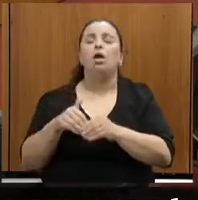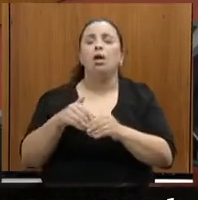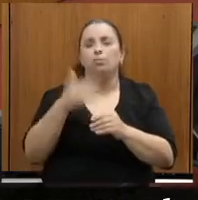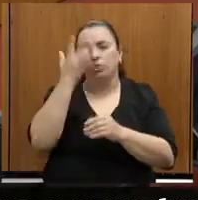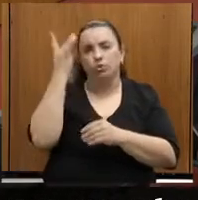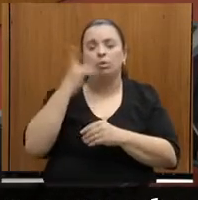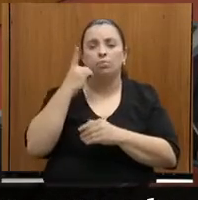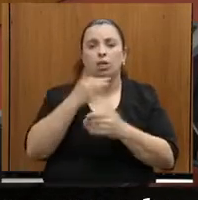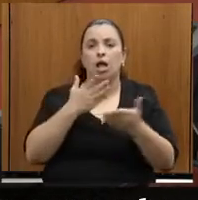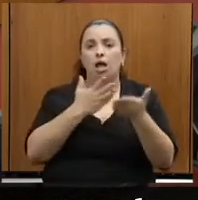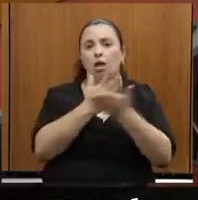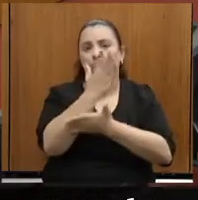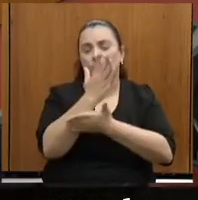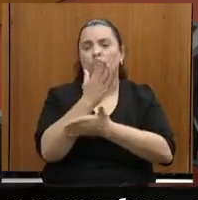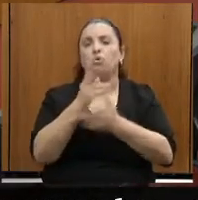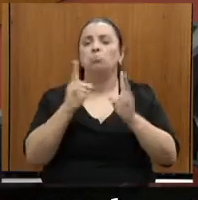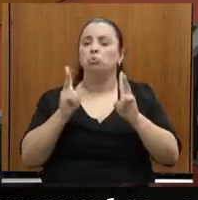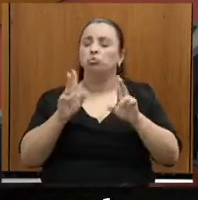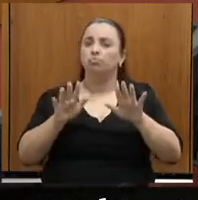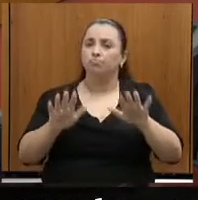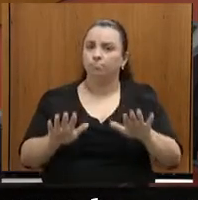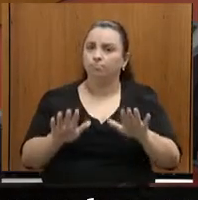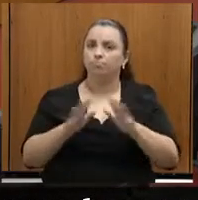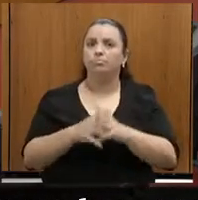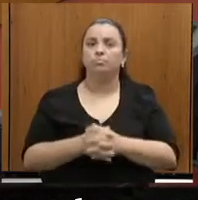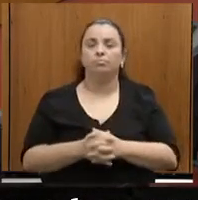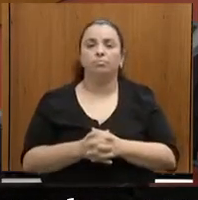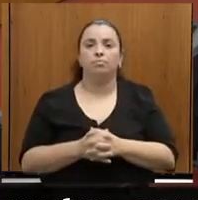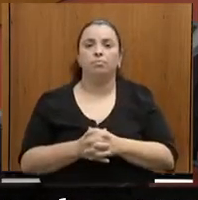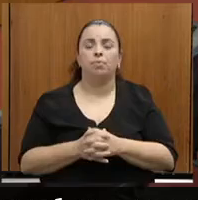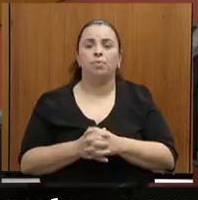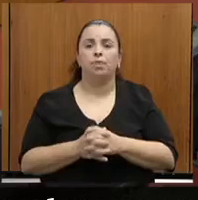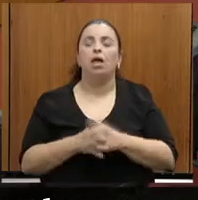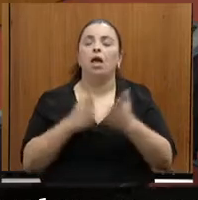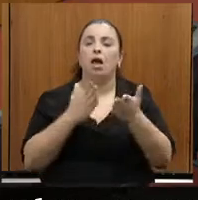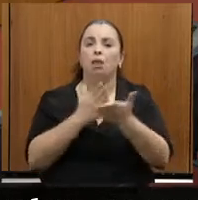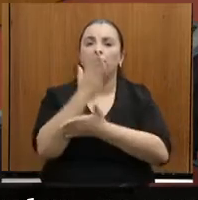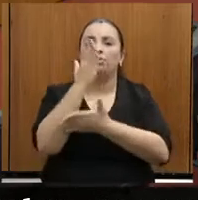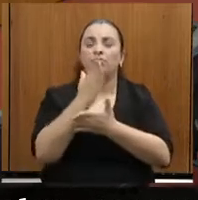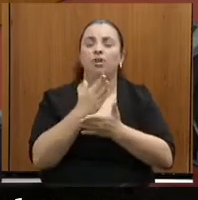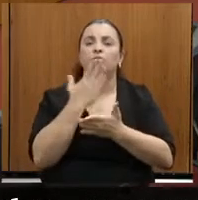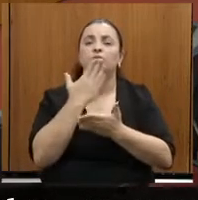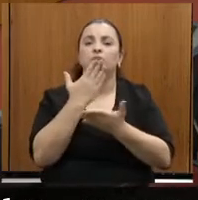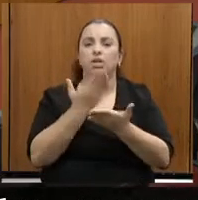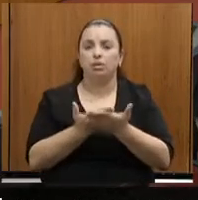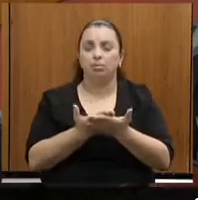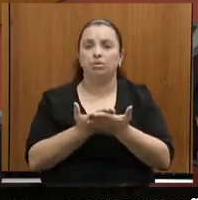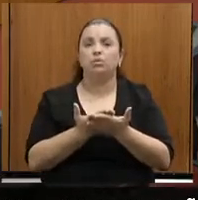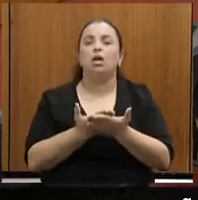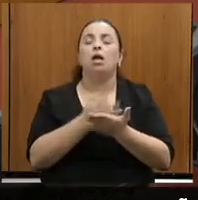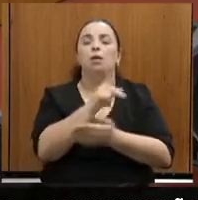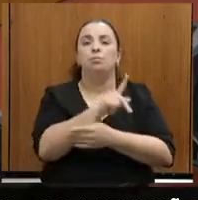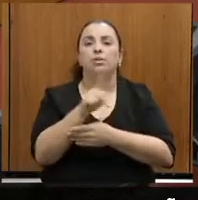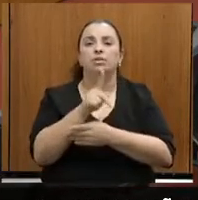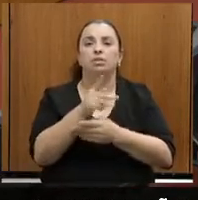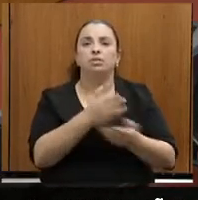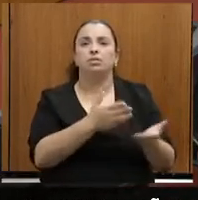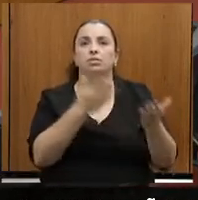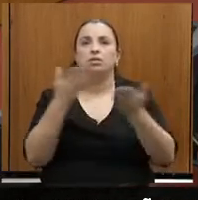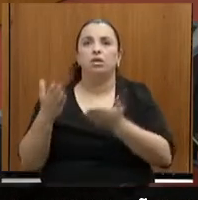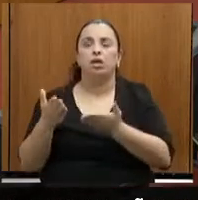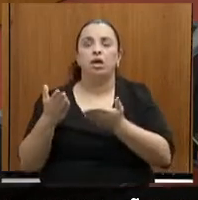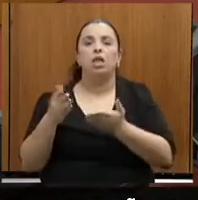deputadas que aprovam permaneçam como se encontram. Aprovados os requerimentos, devolvo a presidência ao deputado